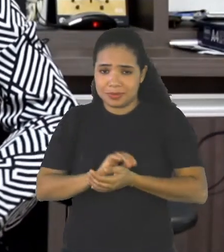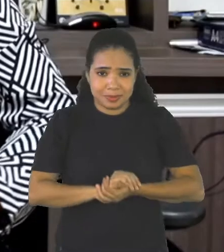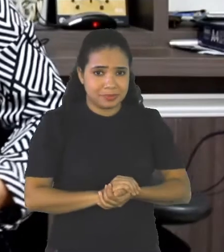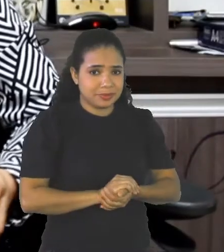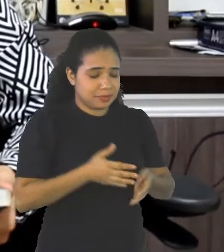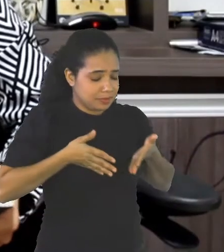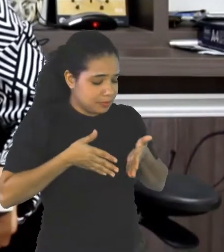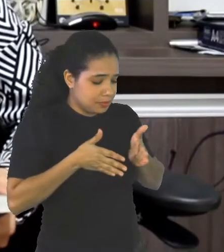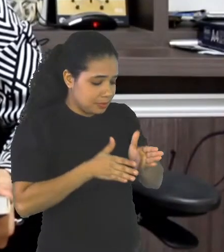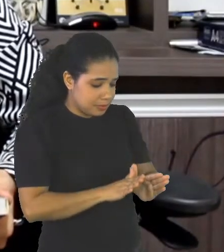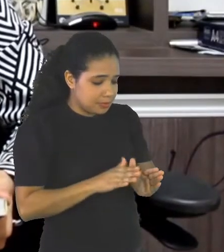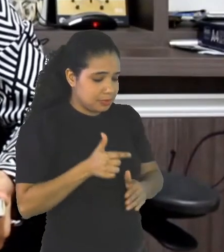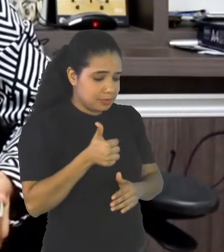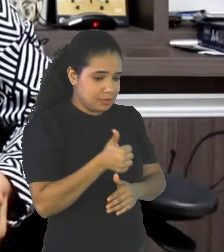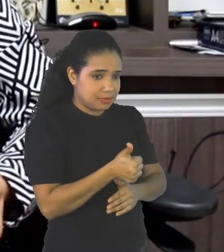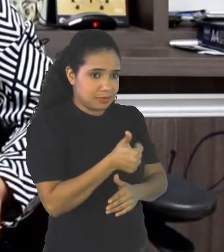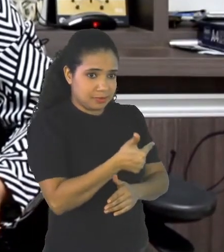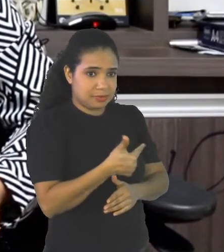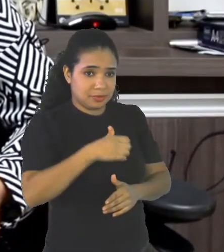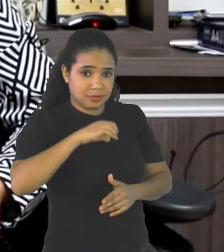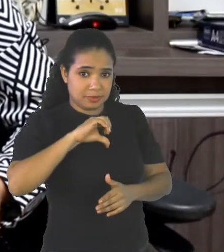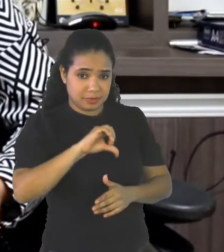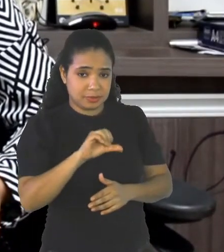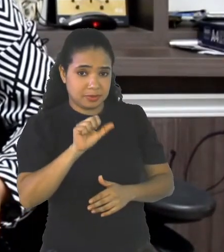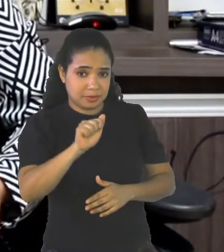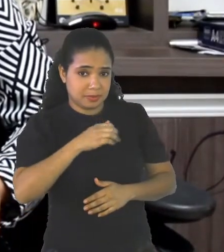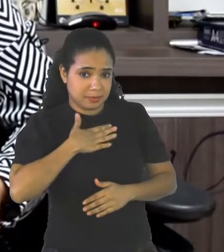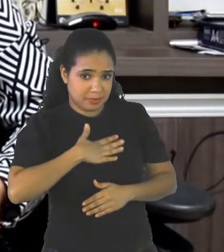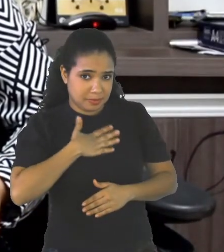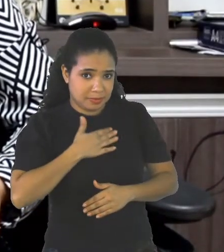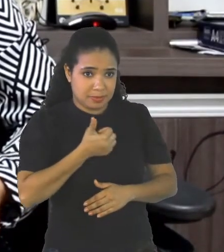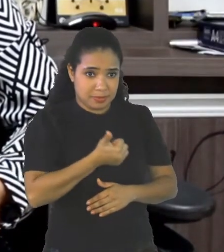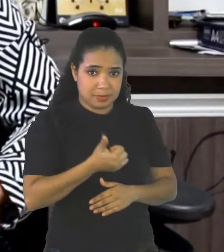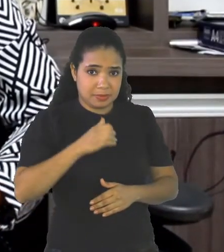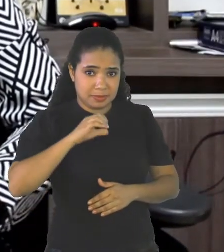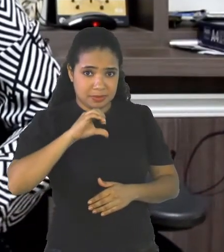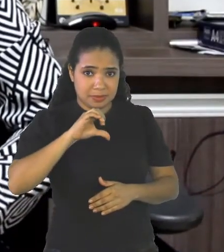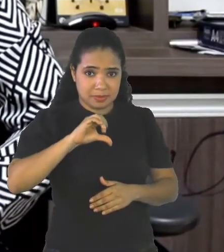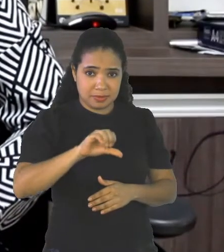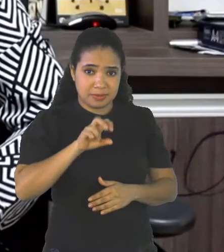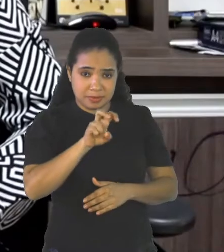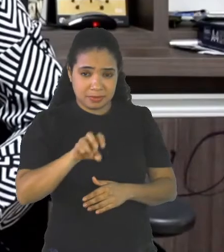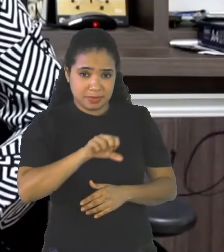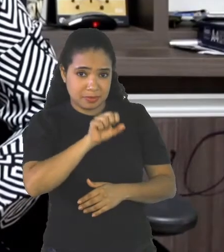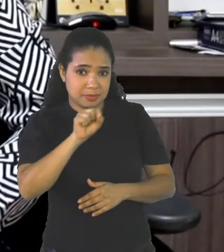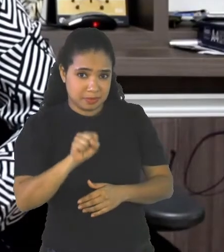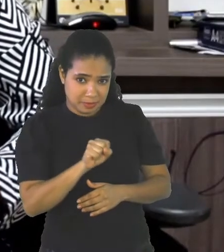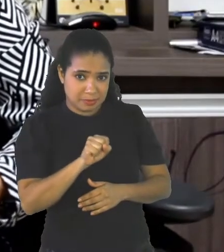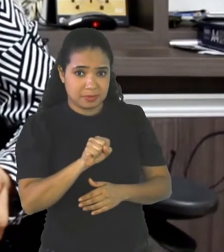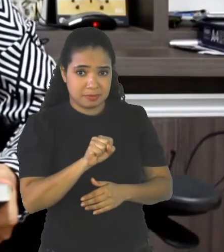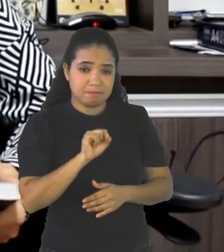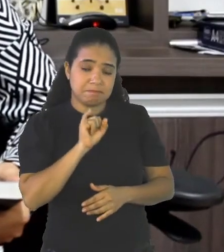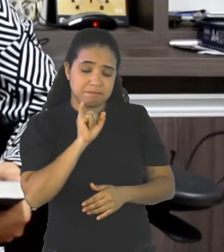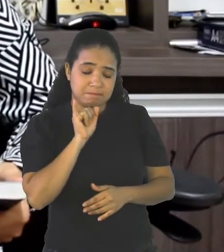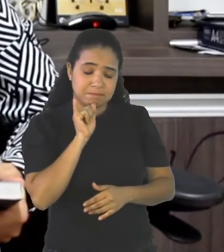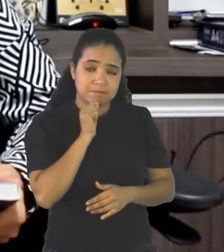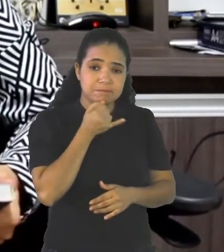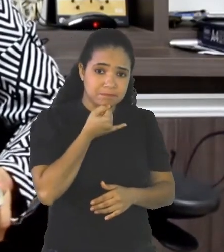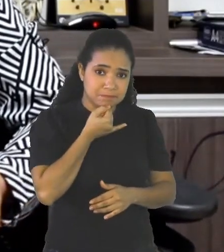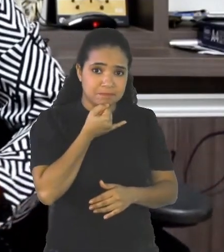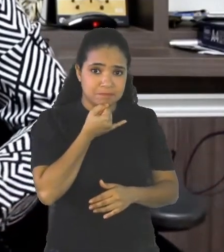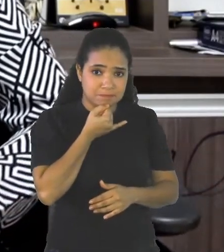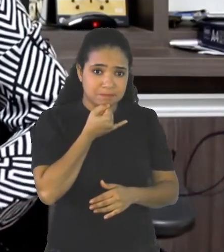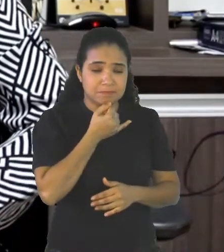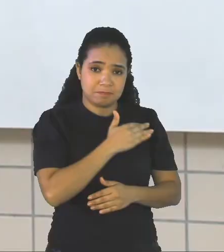1985 And Unfortunately He died In 25 Of June In